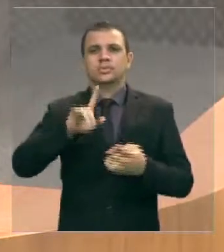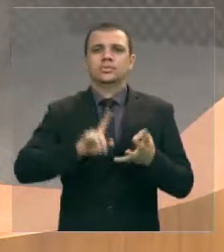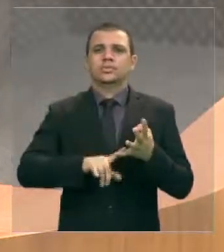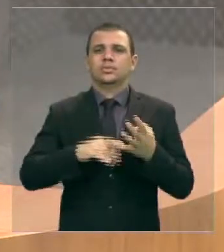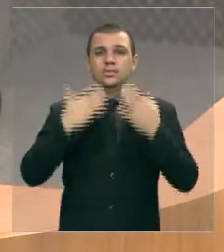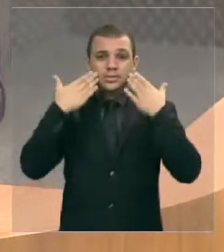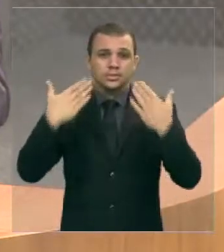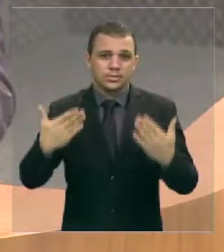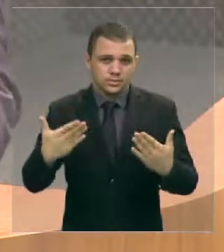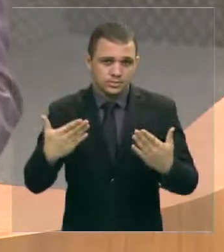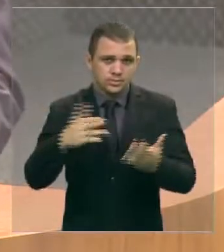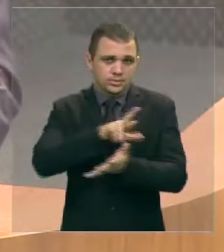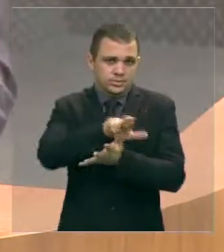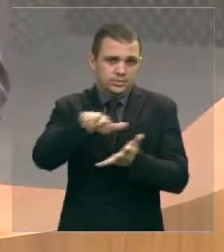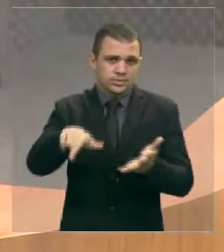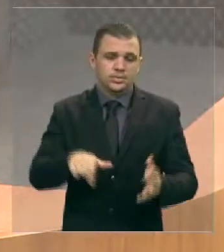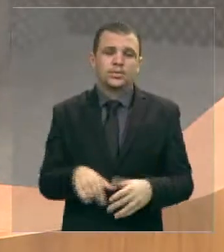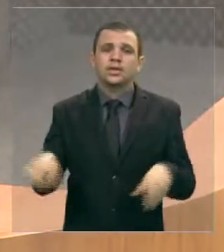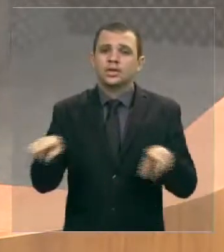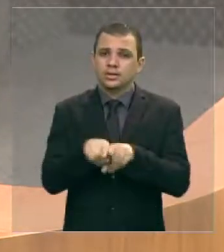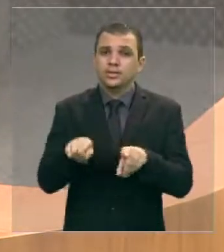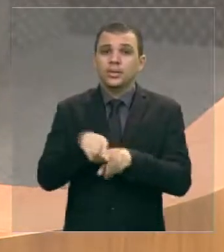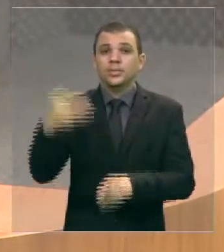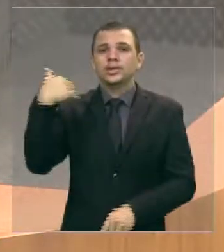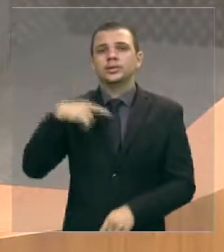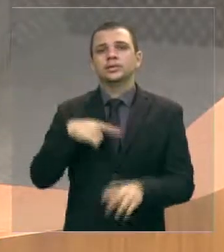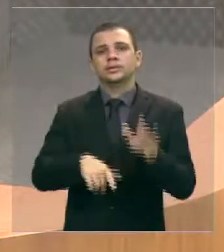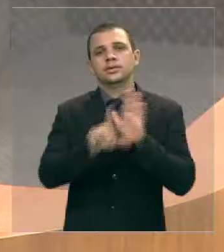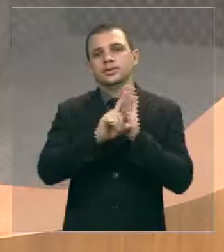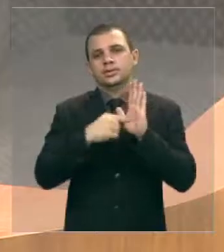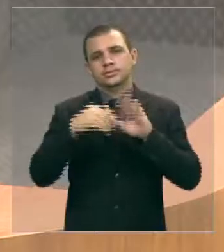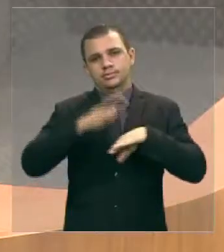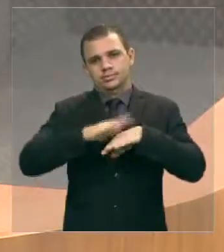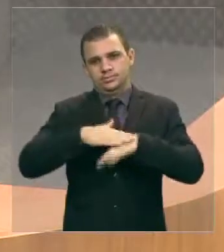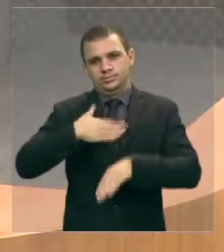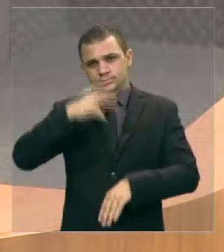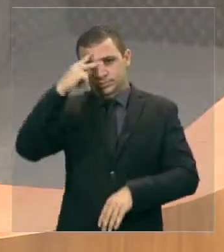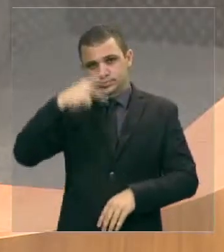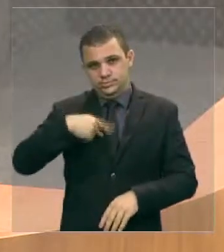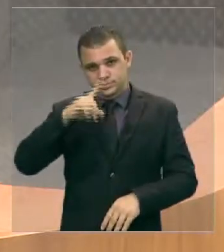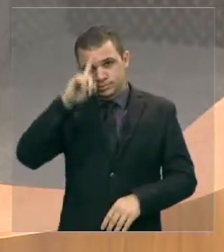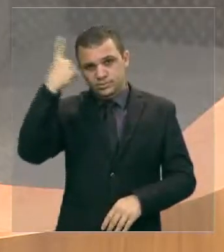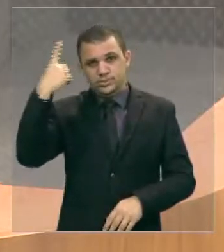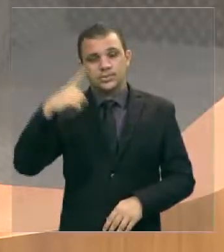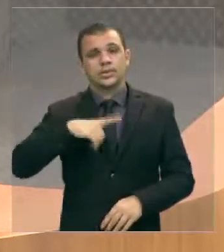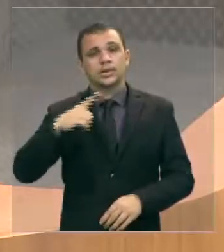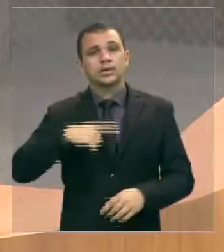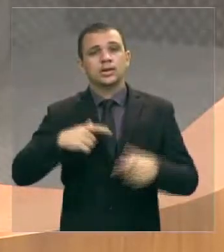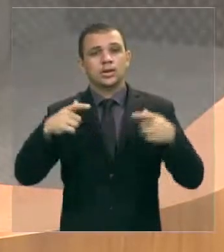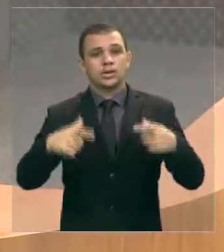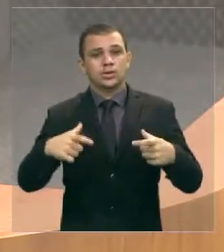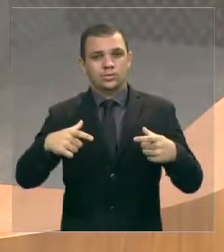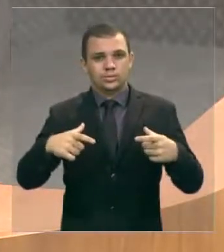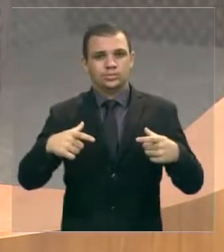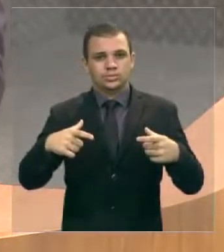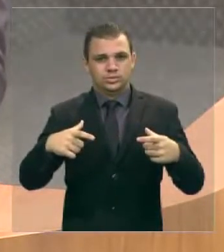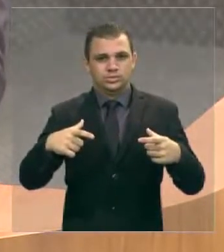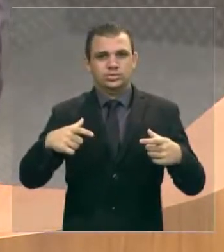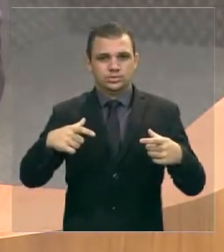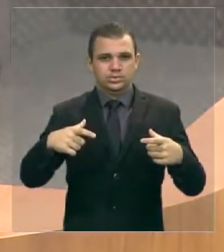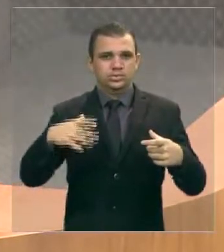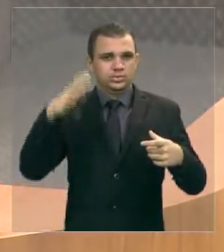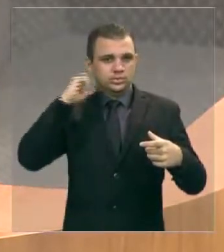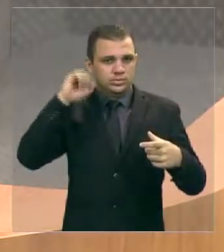diga-se passagem que reconheceu o disco a obra bandeira de aço